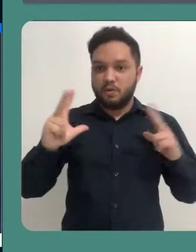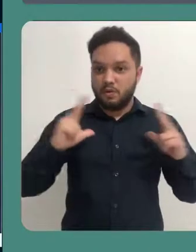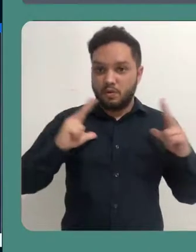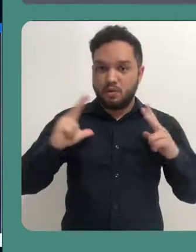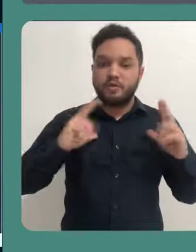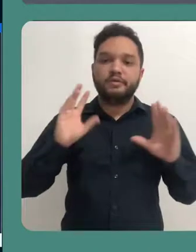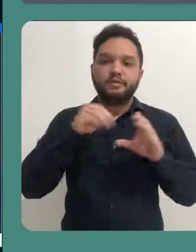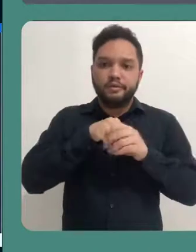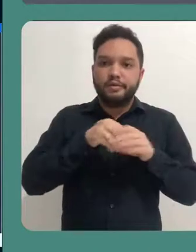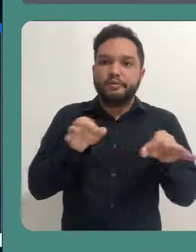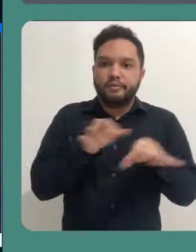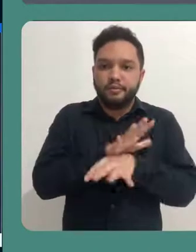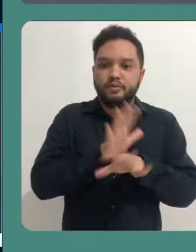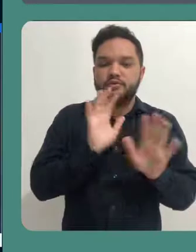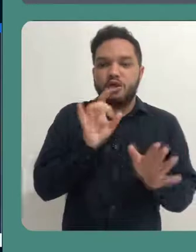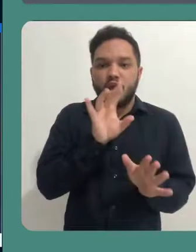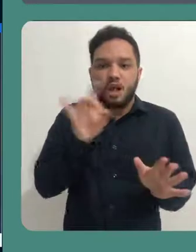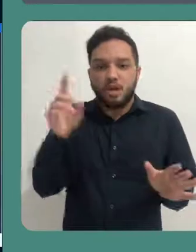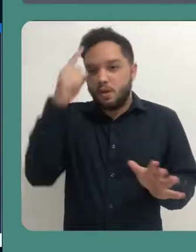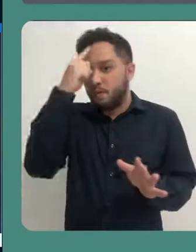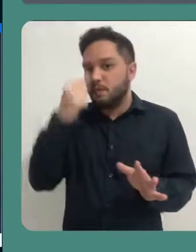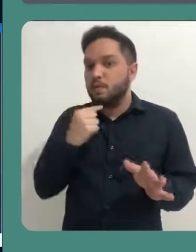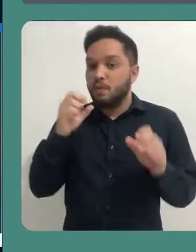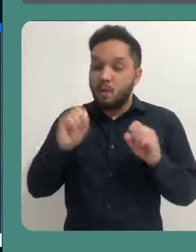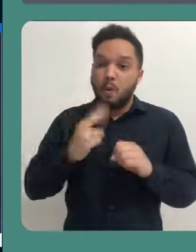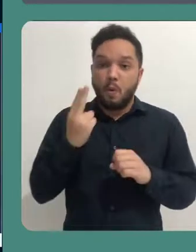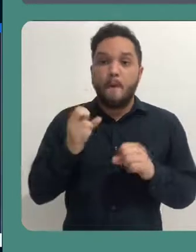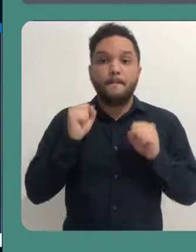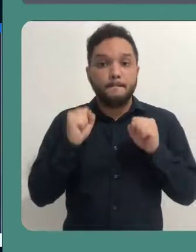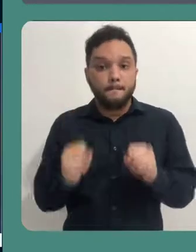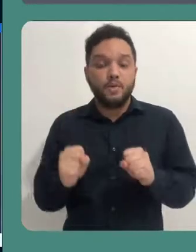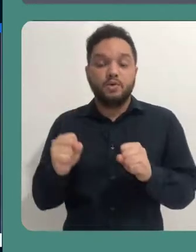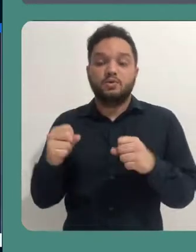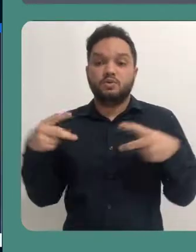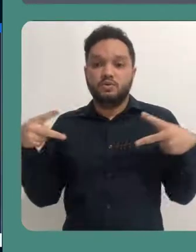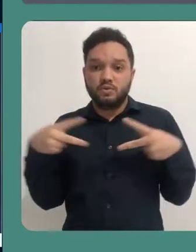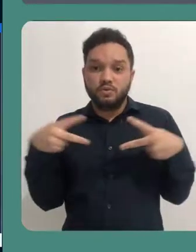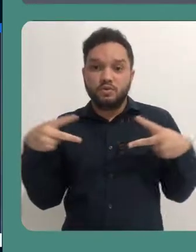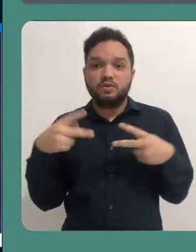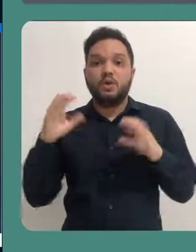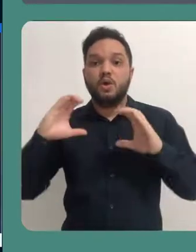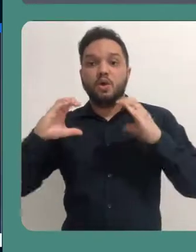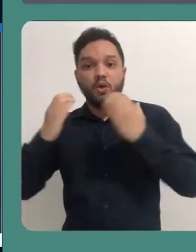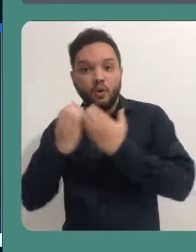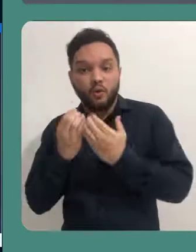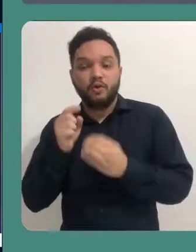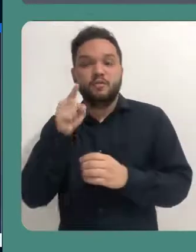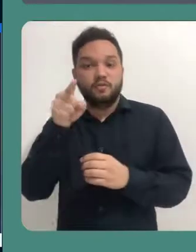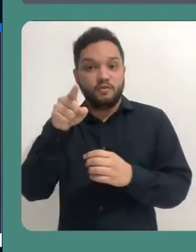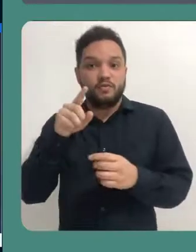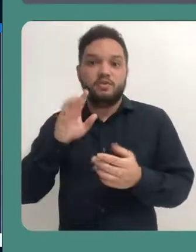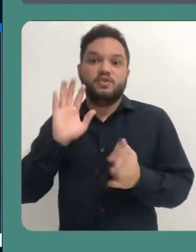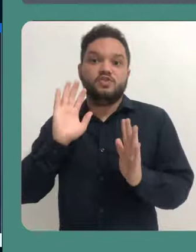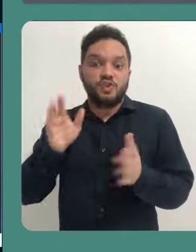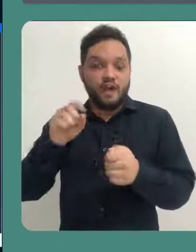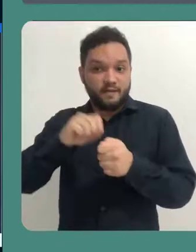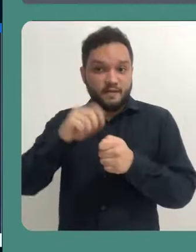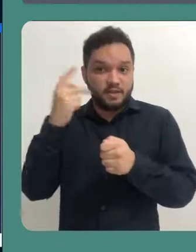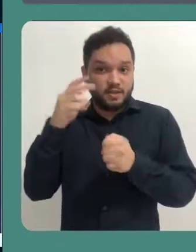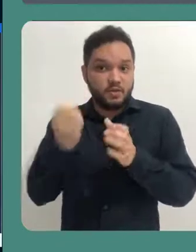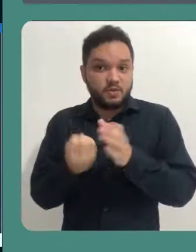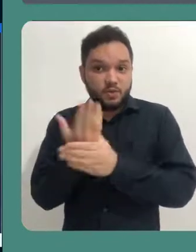endereço pessoal que já é pré-configurado para cada um dos usuários, ou por meio de um endereço de uma comunidade que você